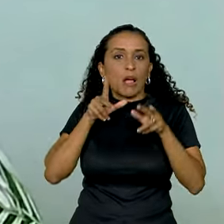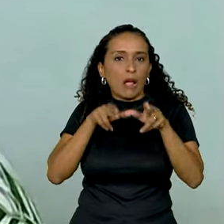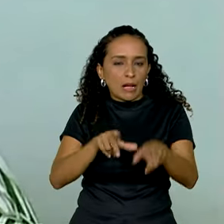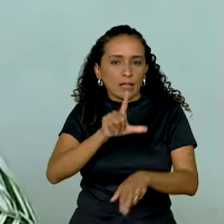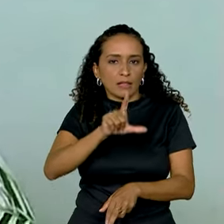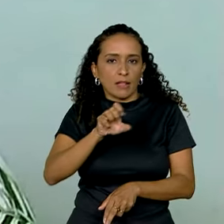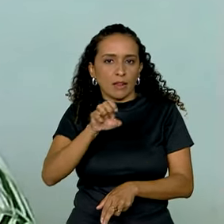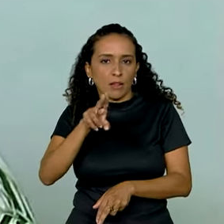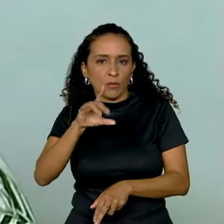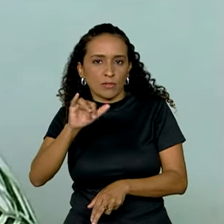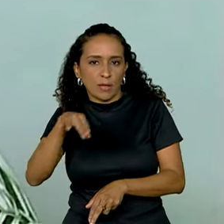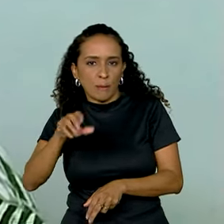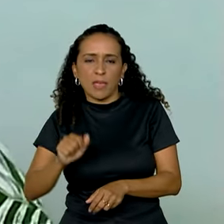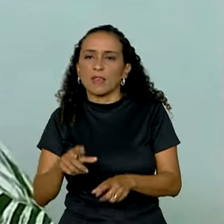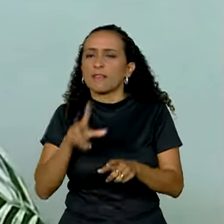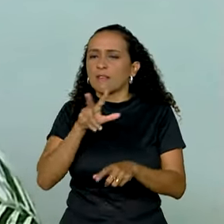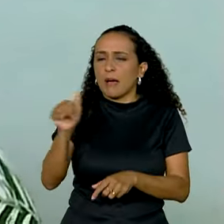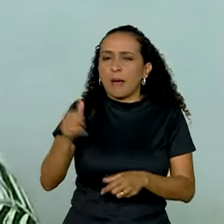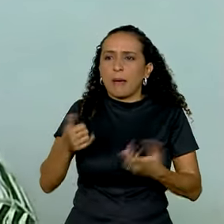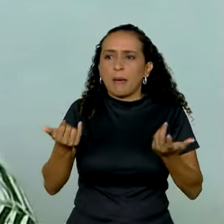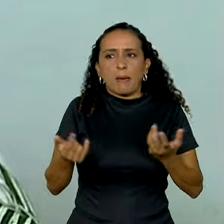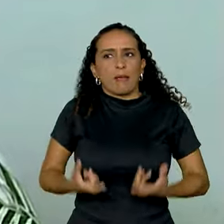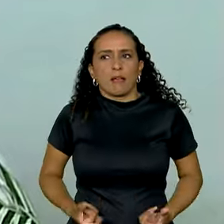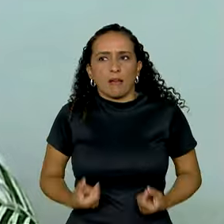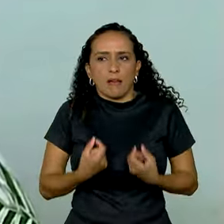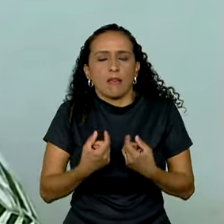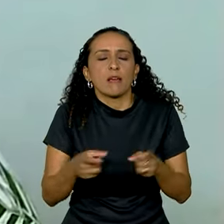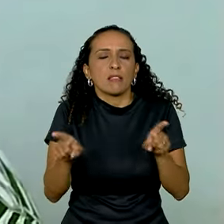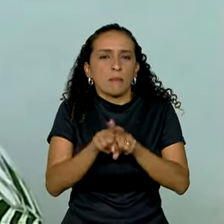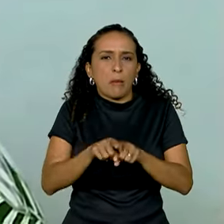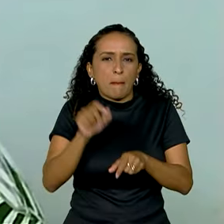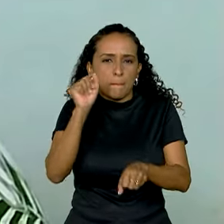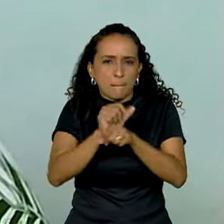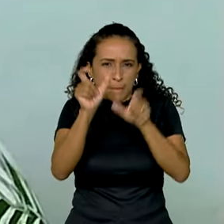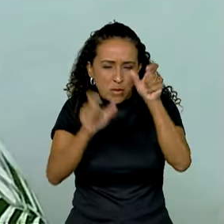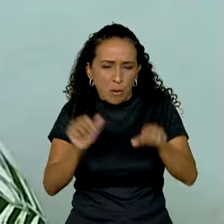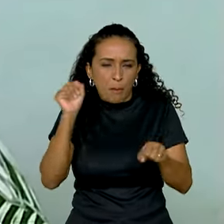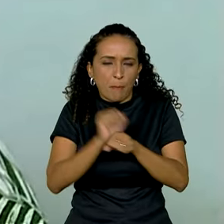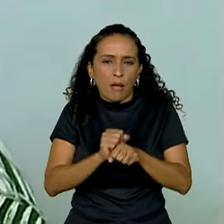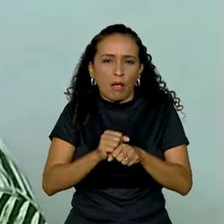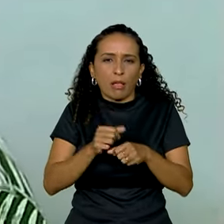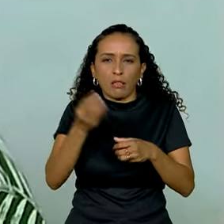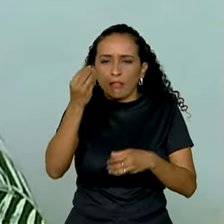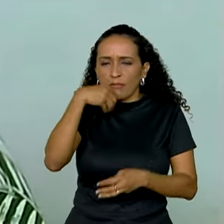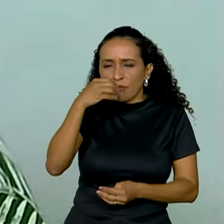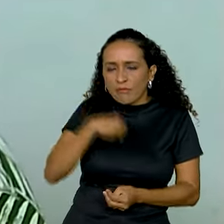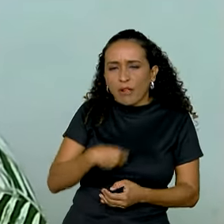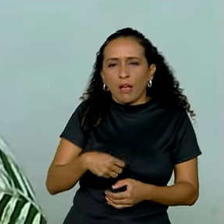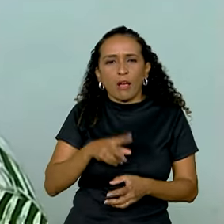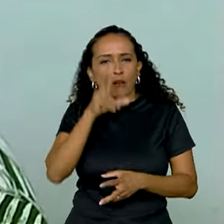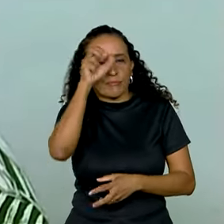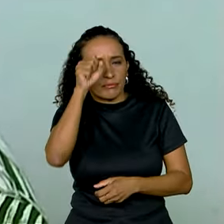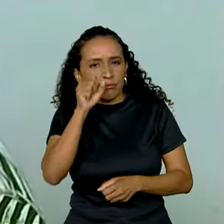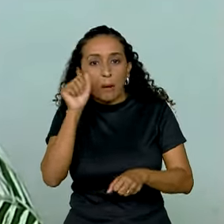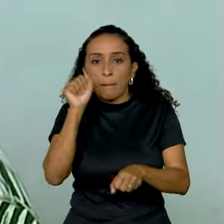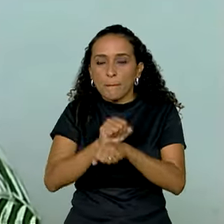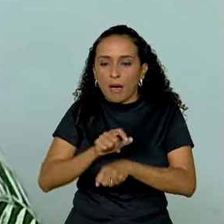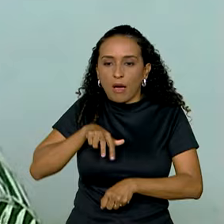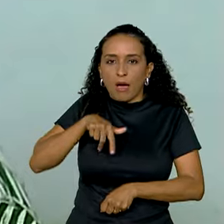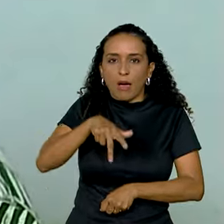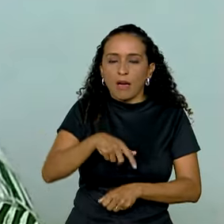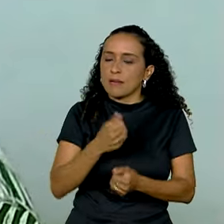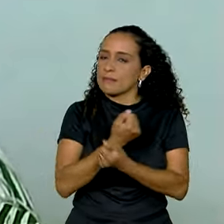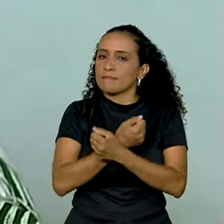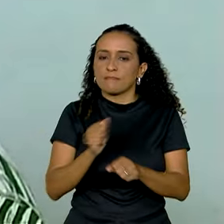paciente vai ter perda de força, o paciente para literalmente de andar e ele tem uma espasticidade muito importante. Então ele perde a